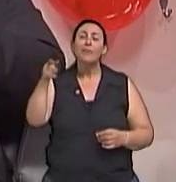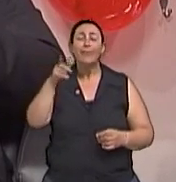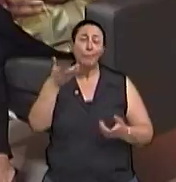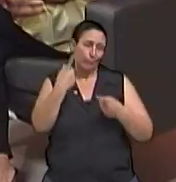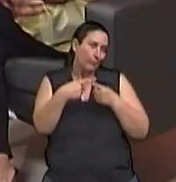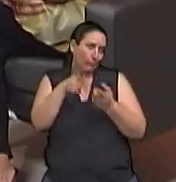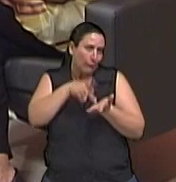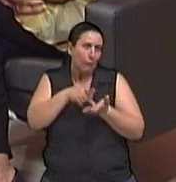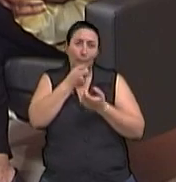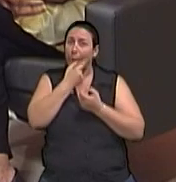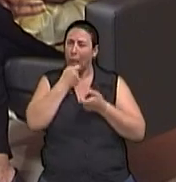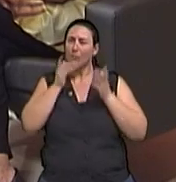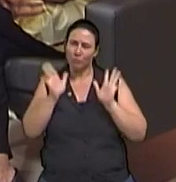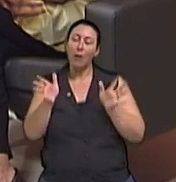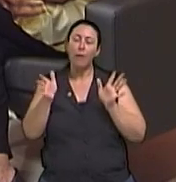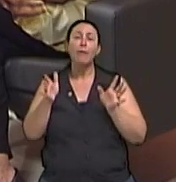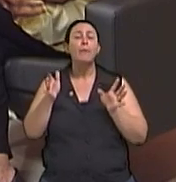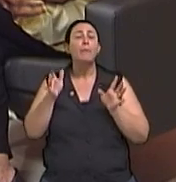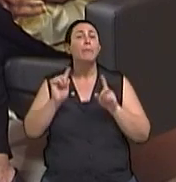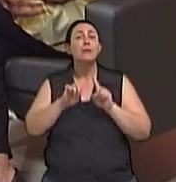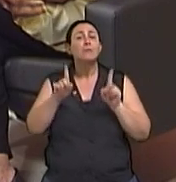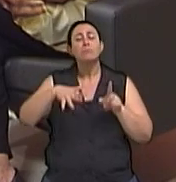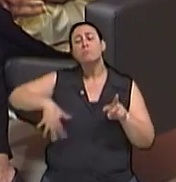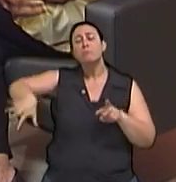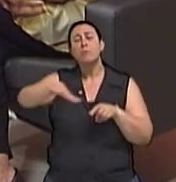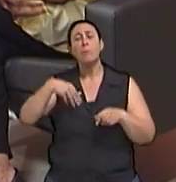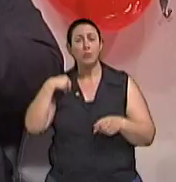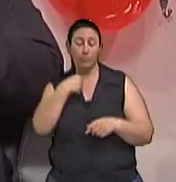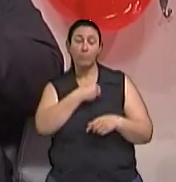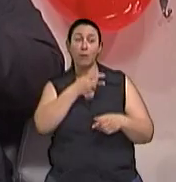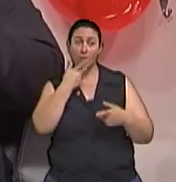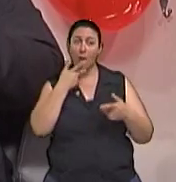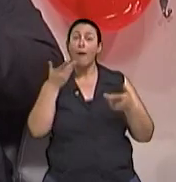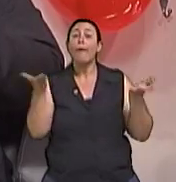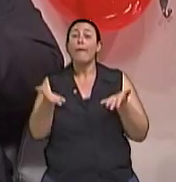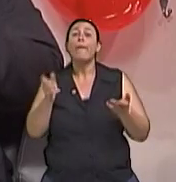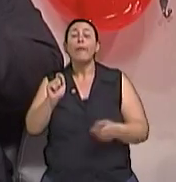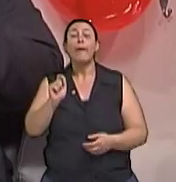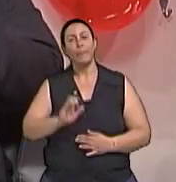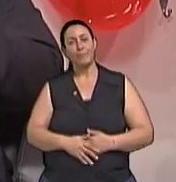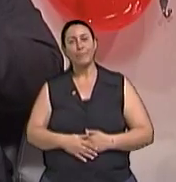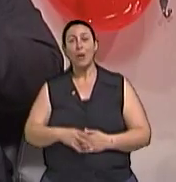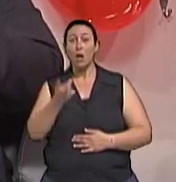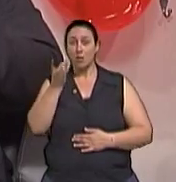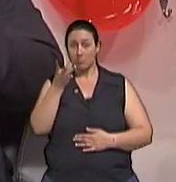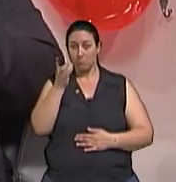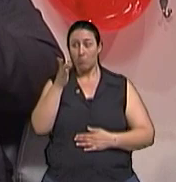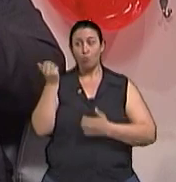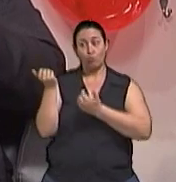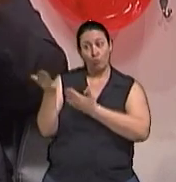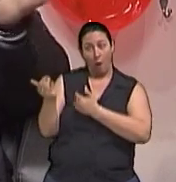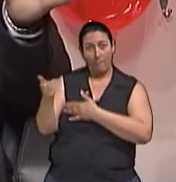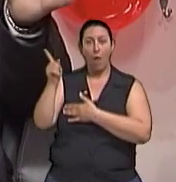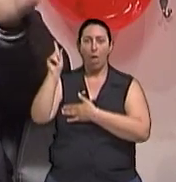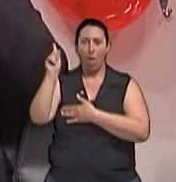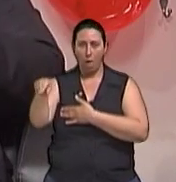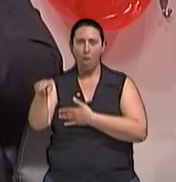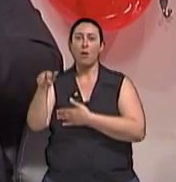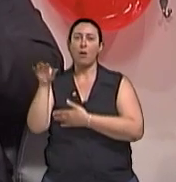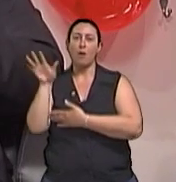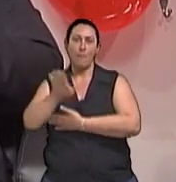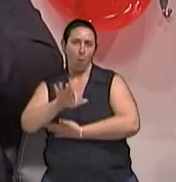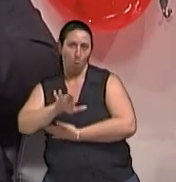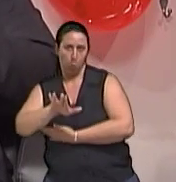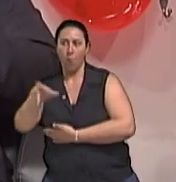piada, talvez até de mau gosto, no meio, dizer o seguinte, bom, a droga dos jovens é a macóia, agora o crack